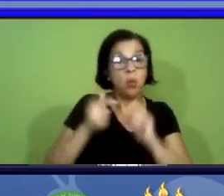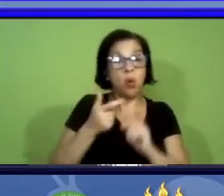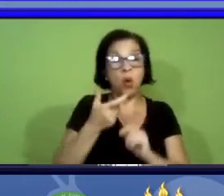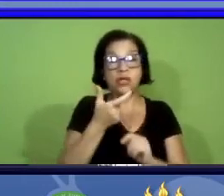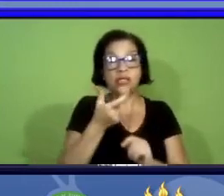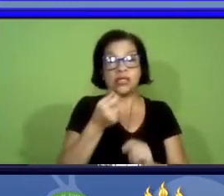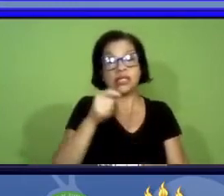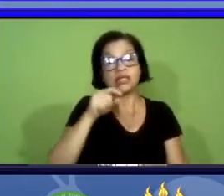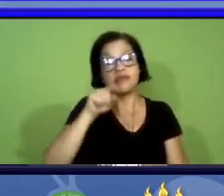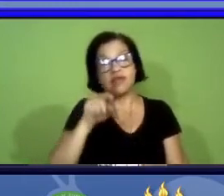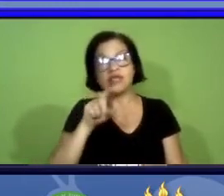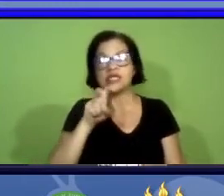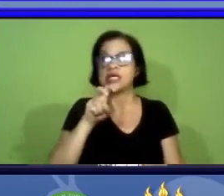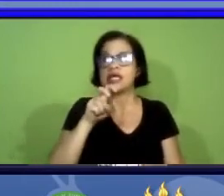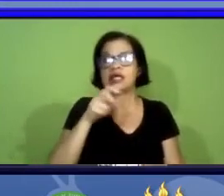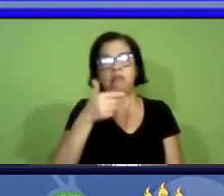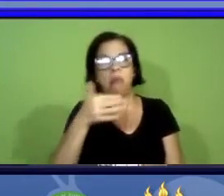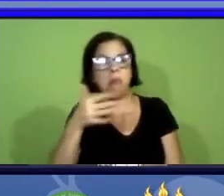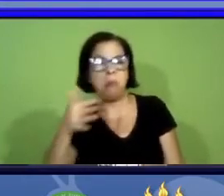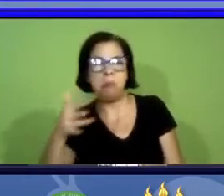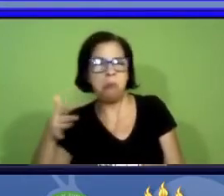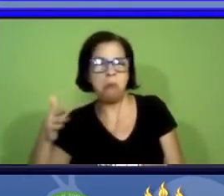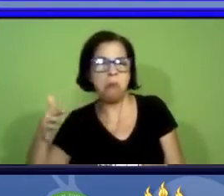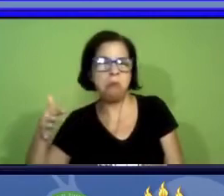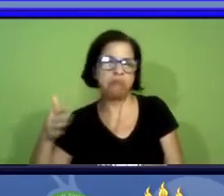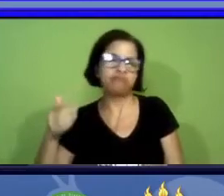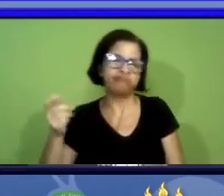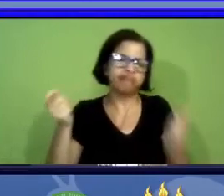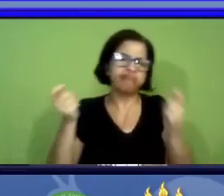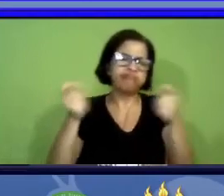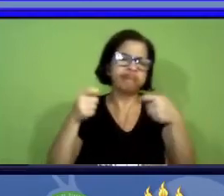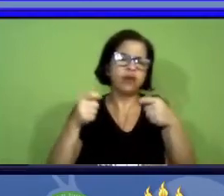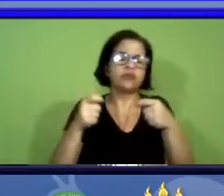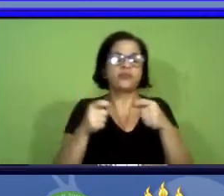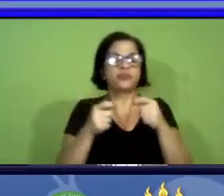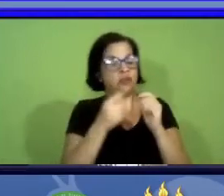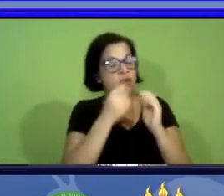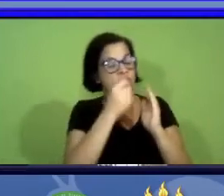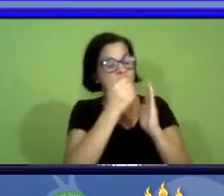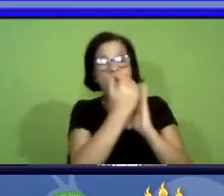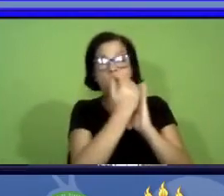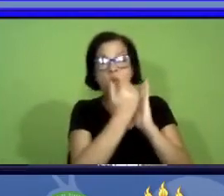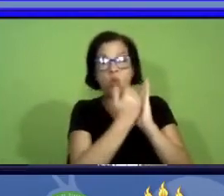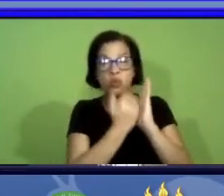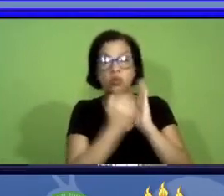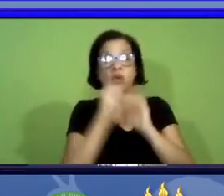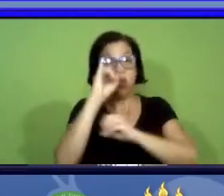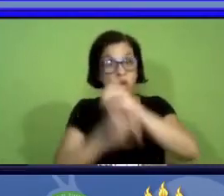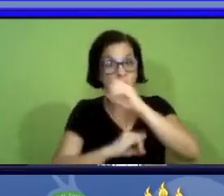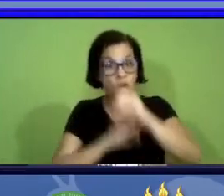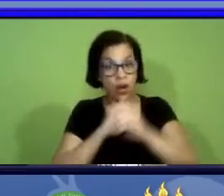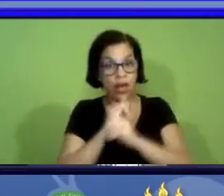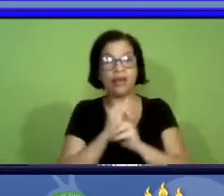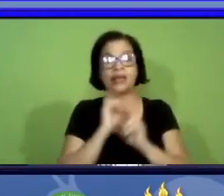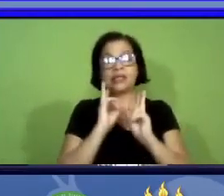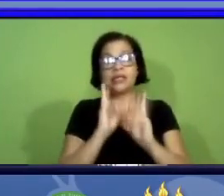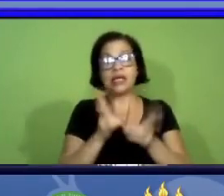mil 520 e tantas espécies então é um catálogo que é online e atualizado